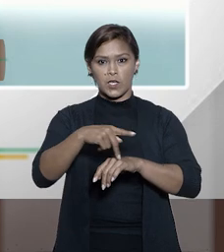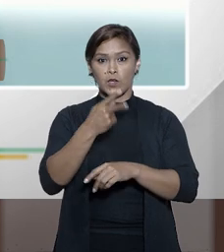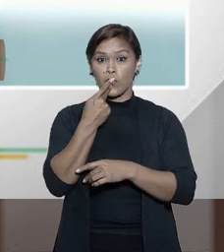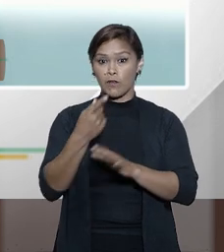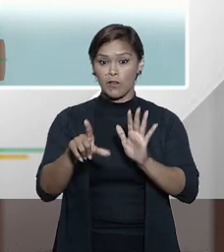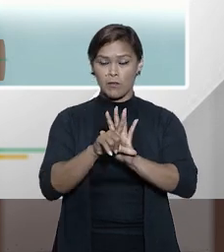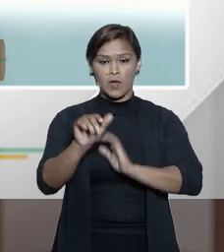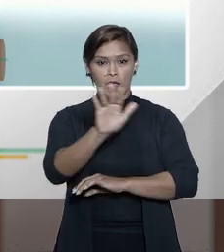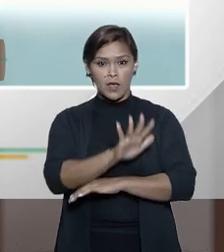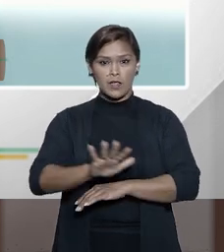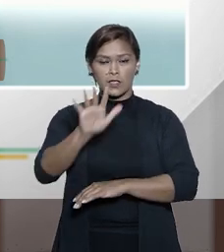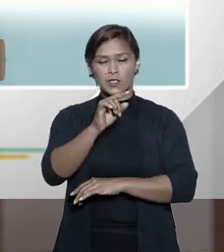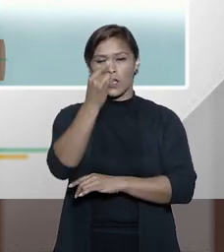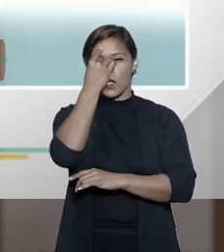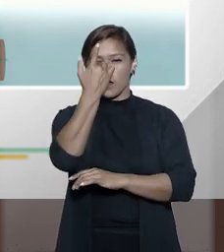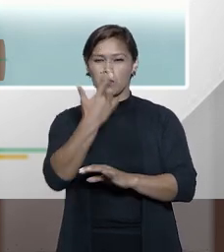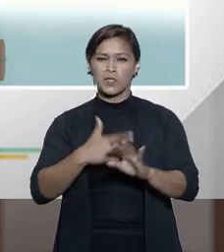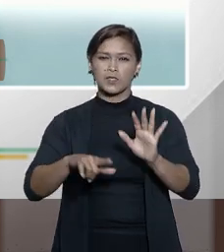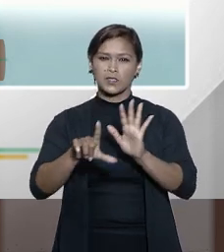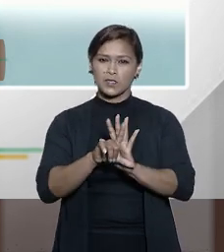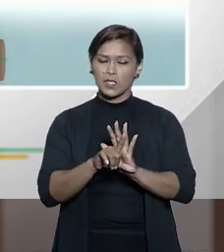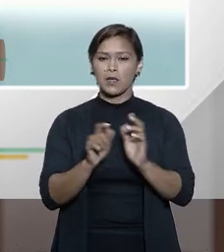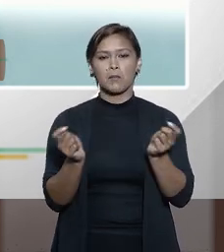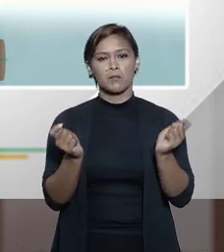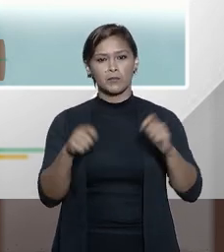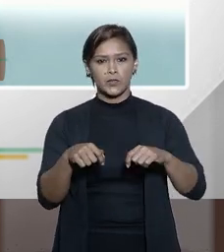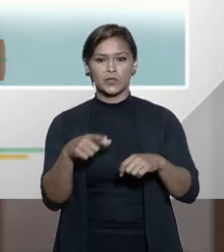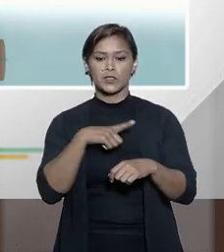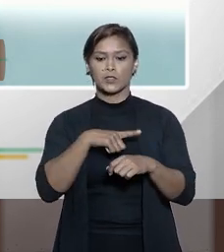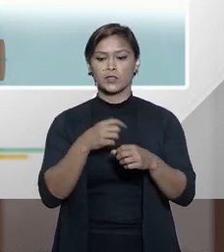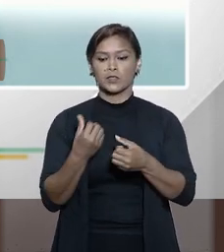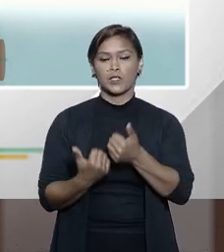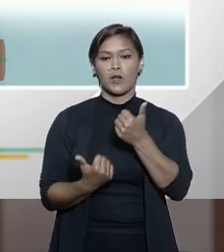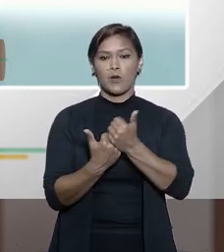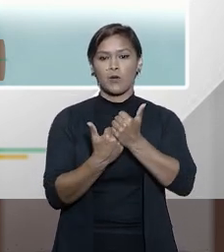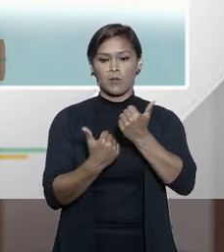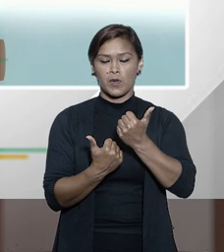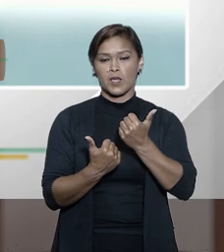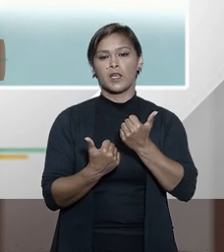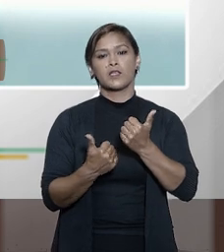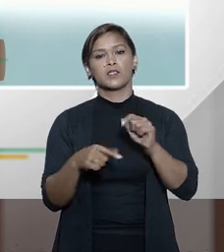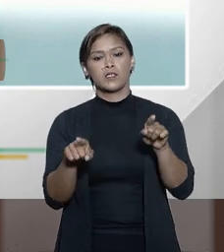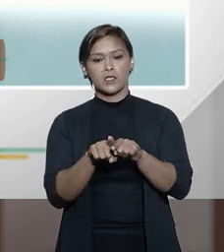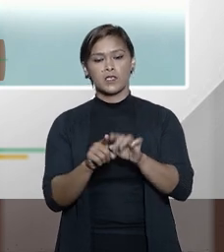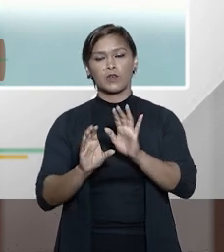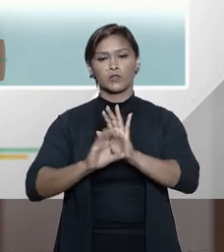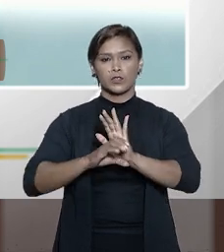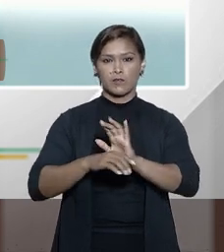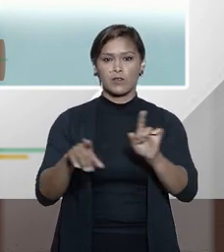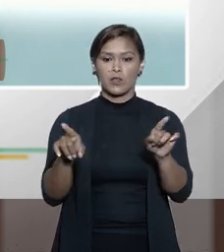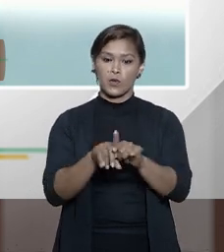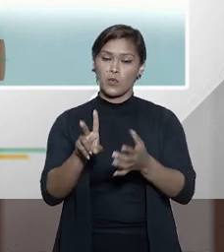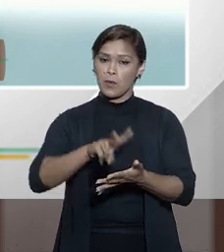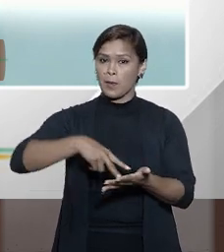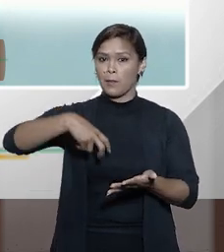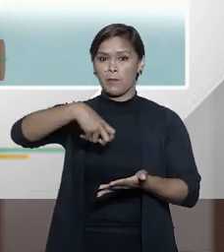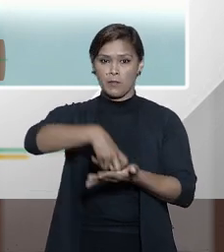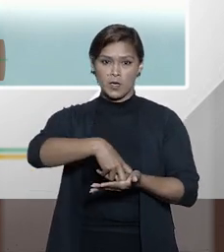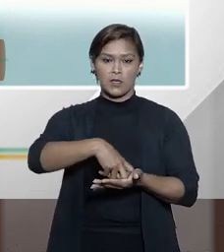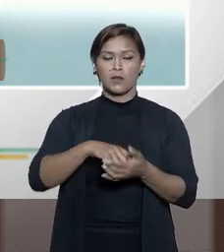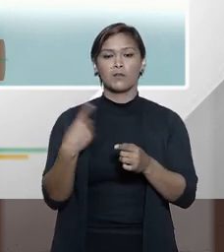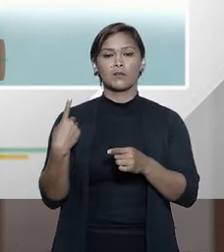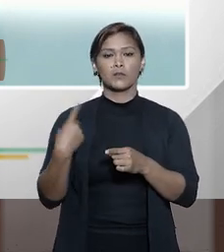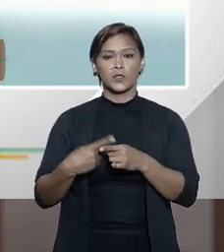quando eu digo uma lei geral, eu penso que essa lei deve ser tanto da cooperação jurídica civil quanto da cooperação jurídica penal,